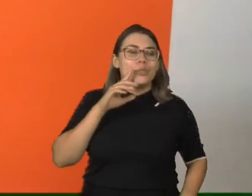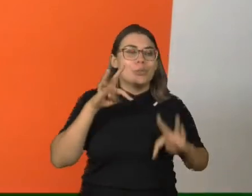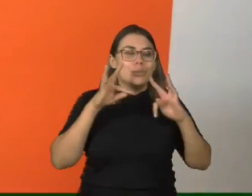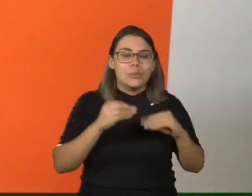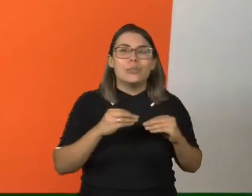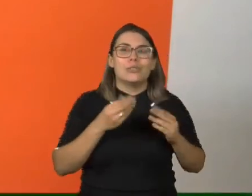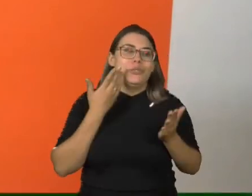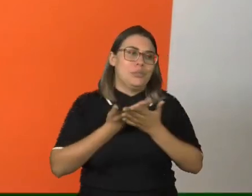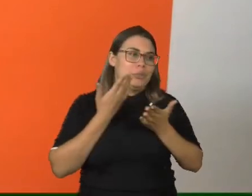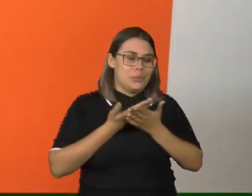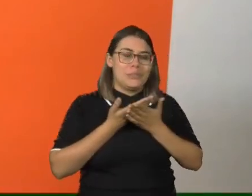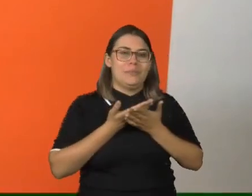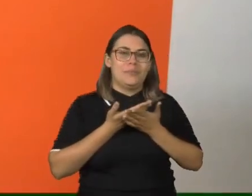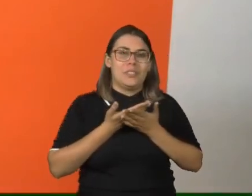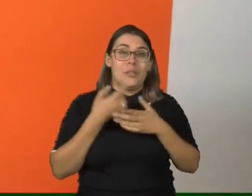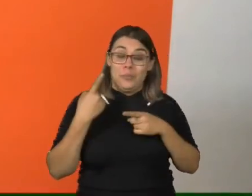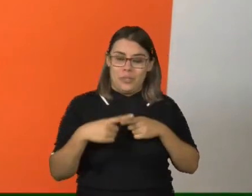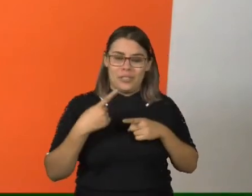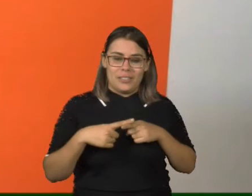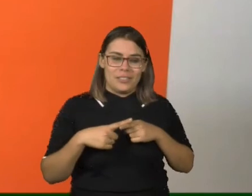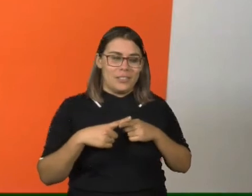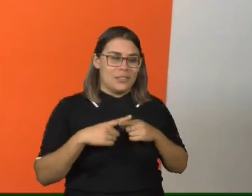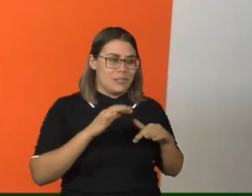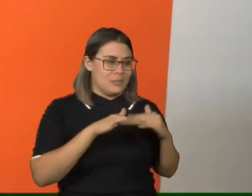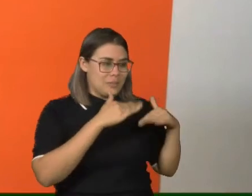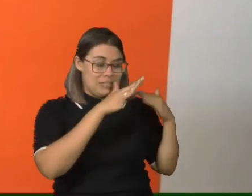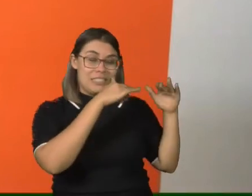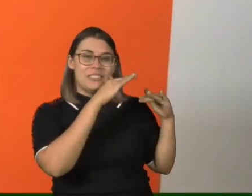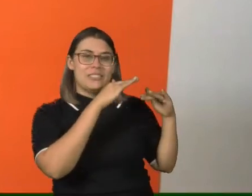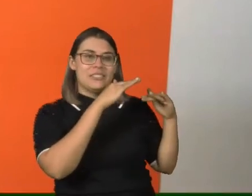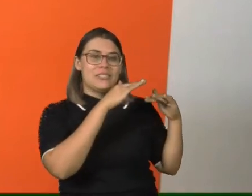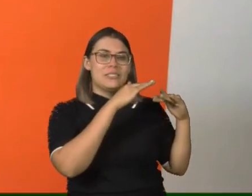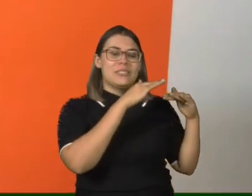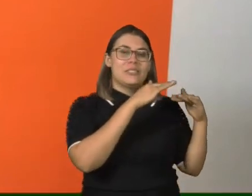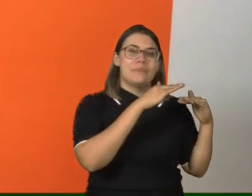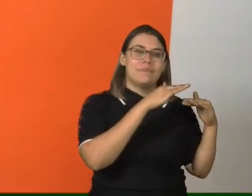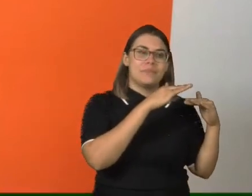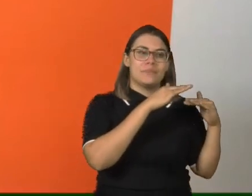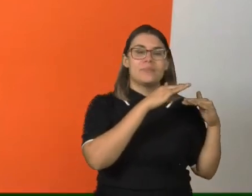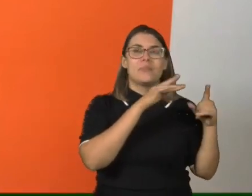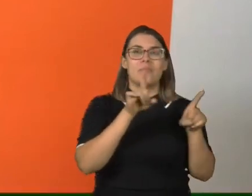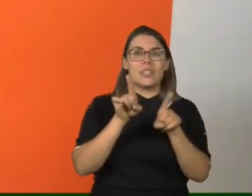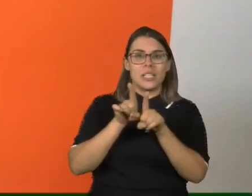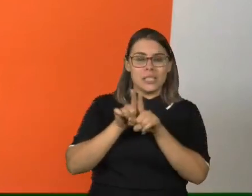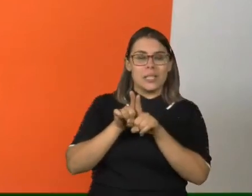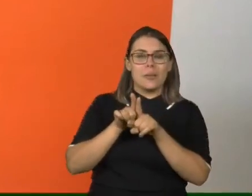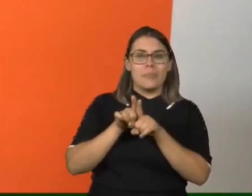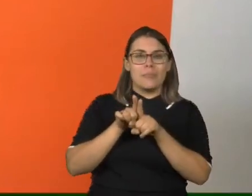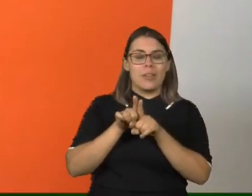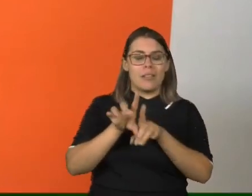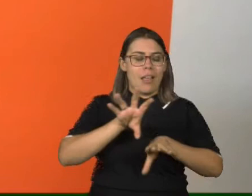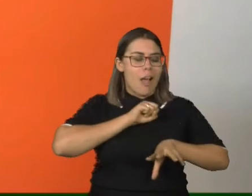estuda teoricamente. E o quanto o processo do Pedro foi lindo. De desenvolvimento, de desenvolvimento, de aquisição dessas